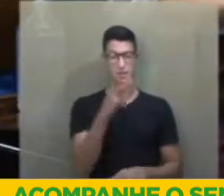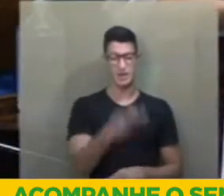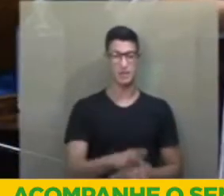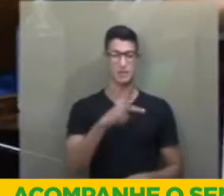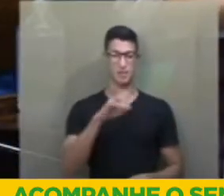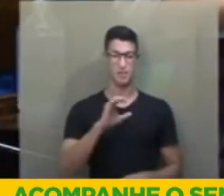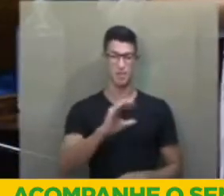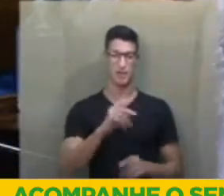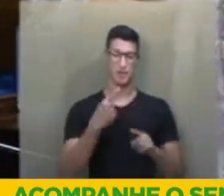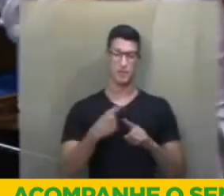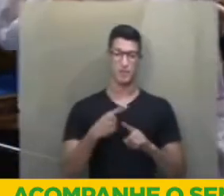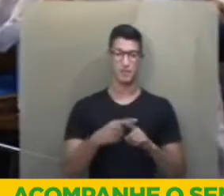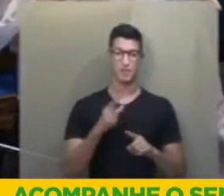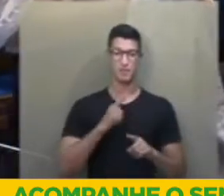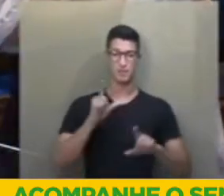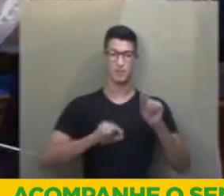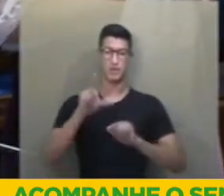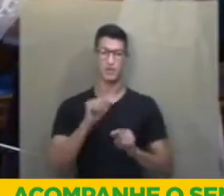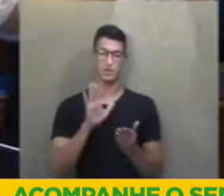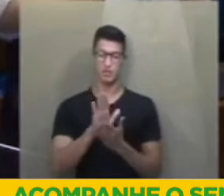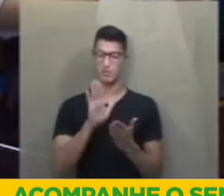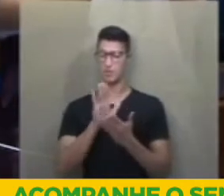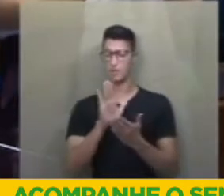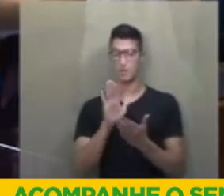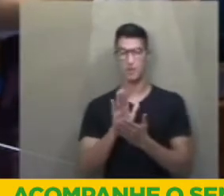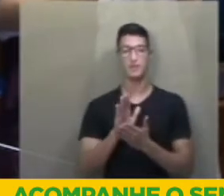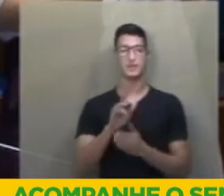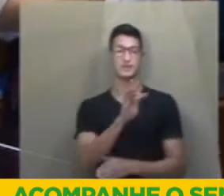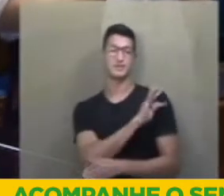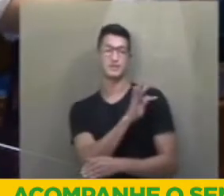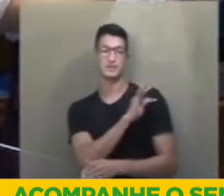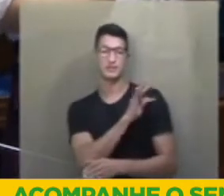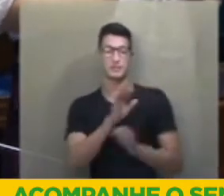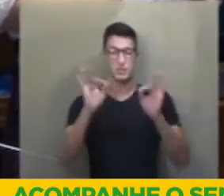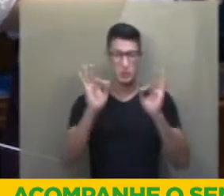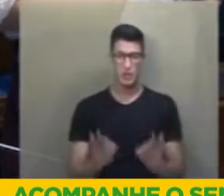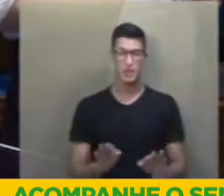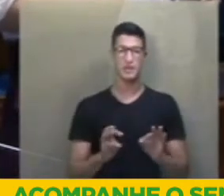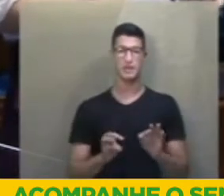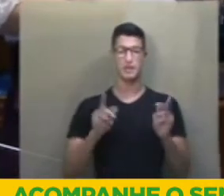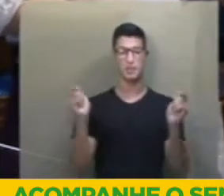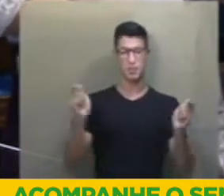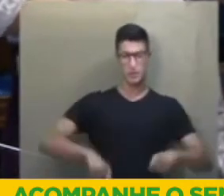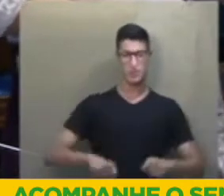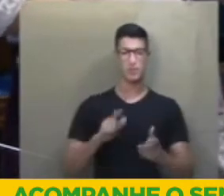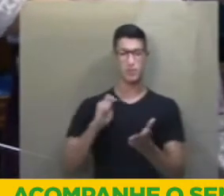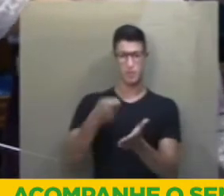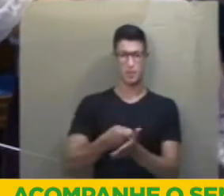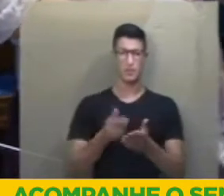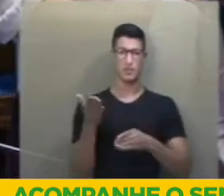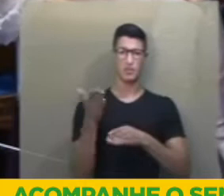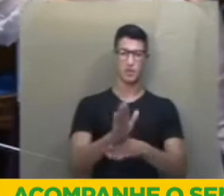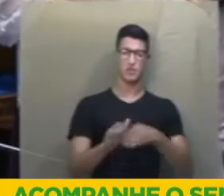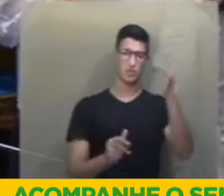PEC, porque a alternativa proposta, tecnicamente correta, possibilitava o pagamento do